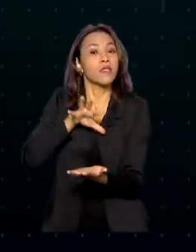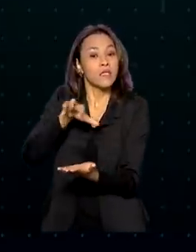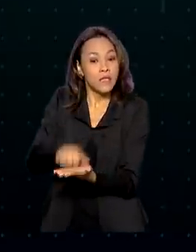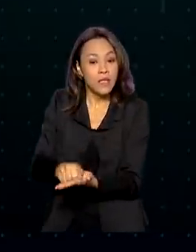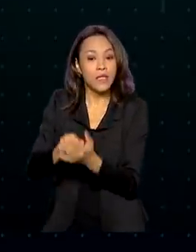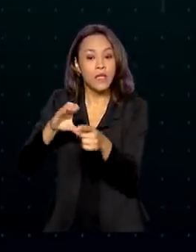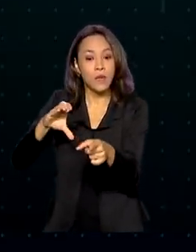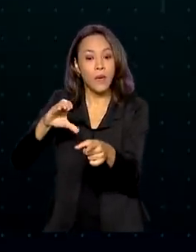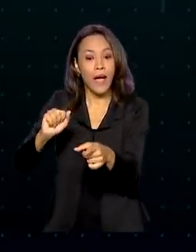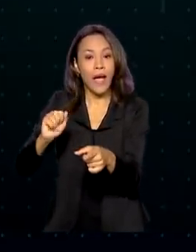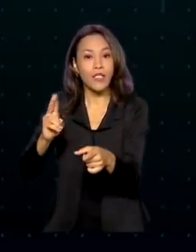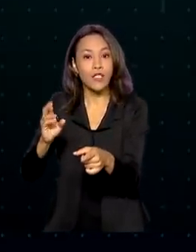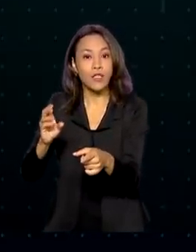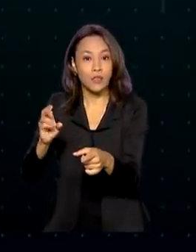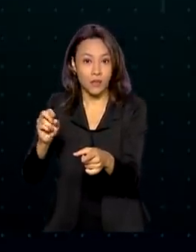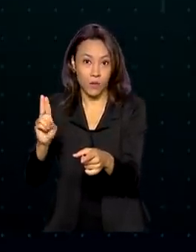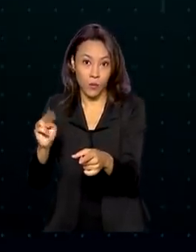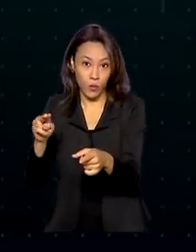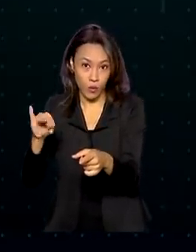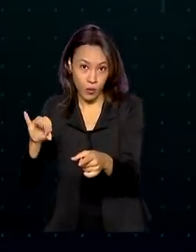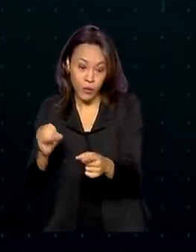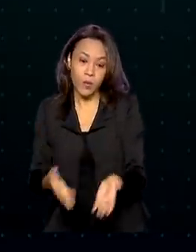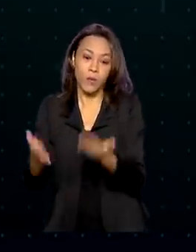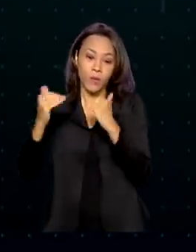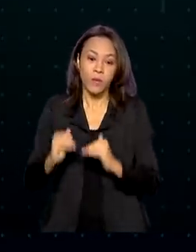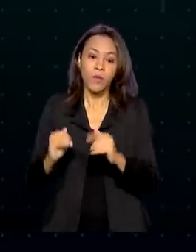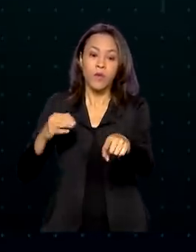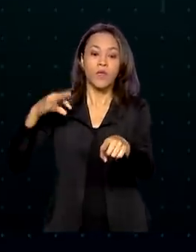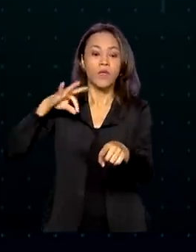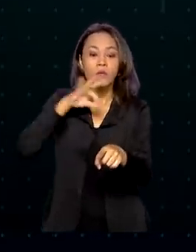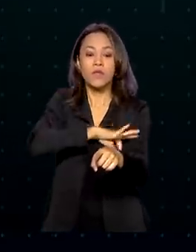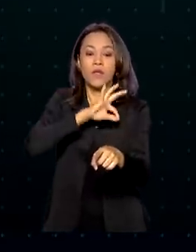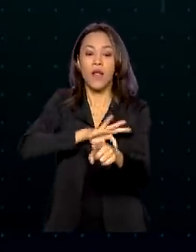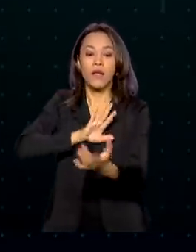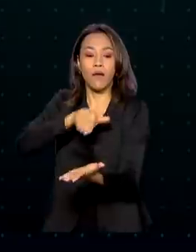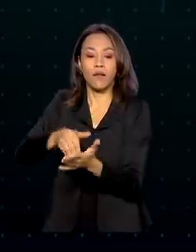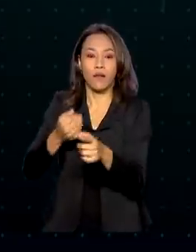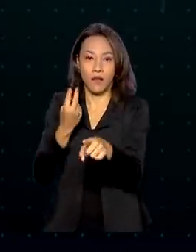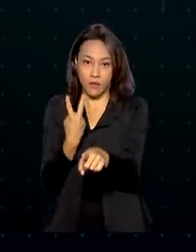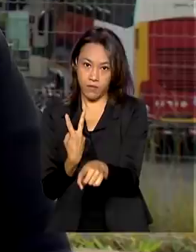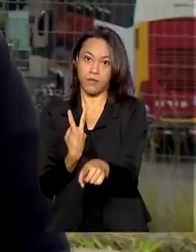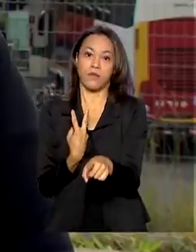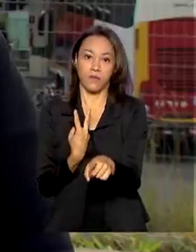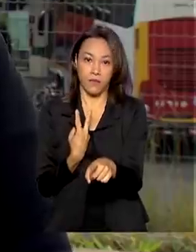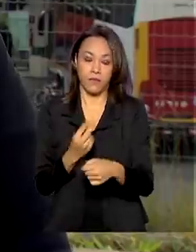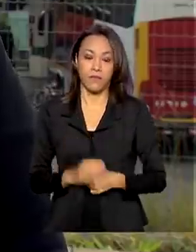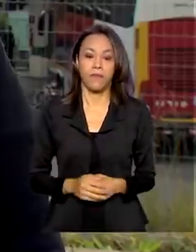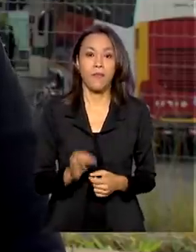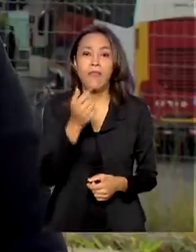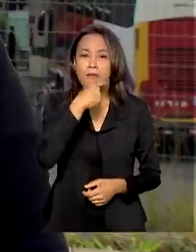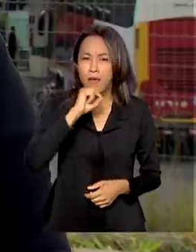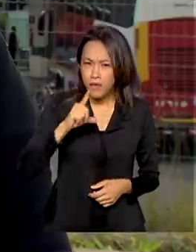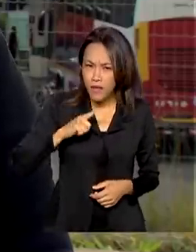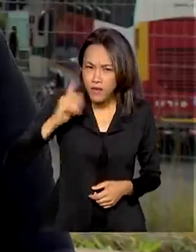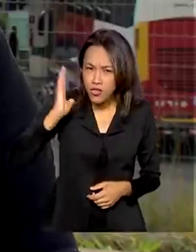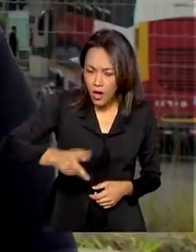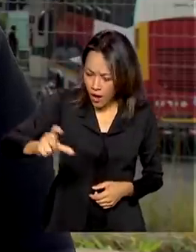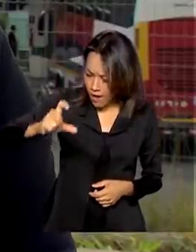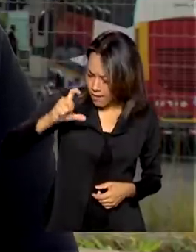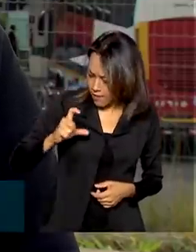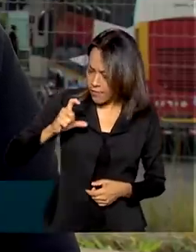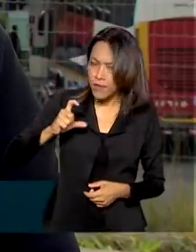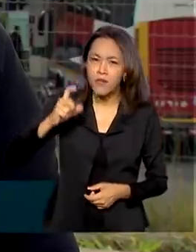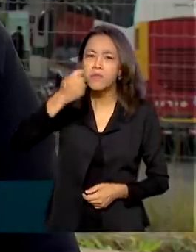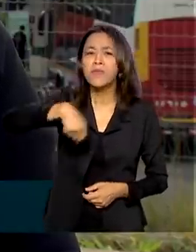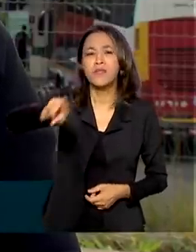Único para Programas Sociais e ter renda individual mensal de até dois salários mínimos. Quem já tem a carteira do idoso não